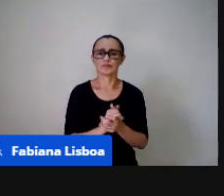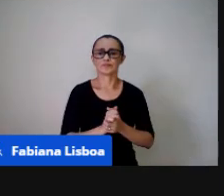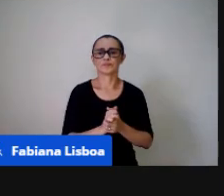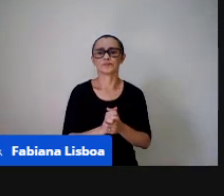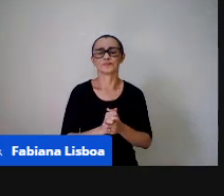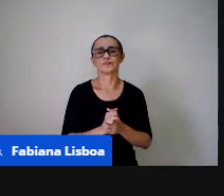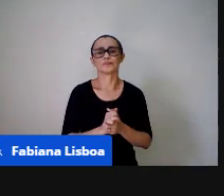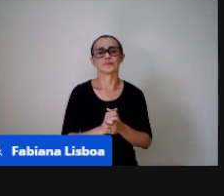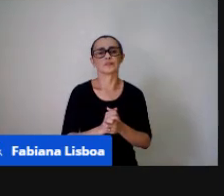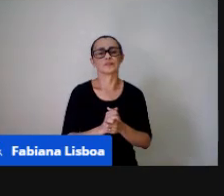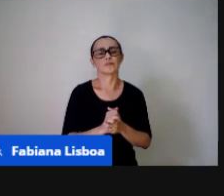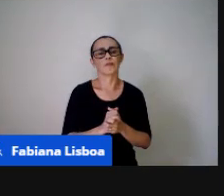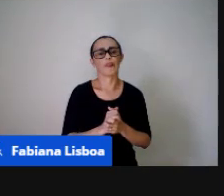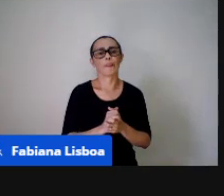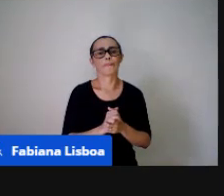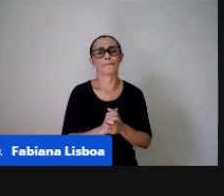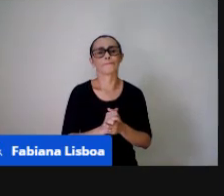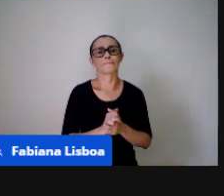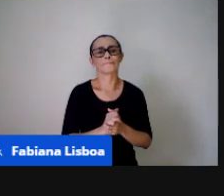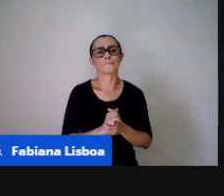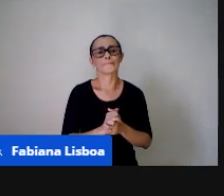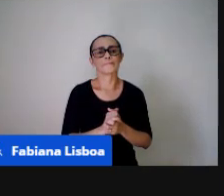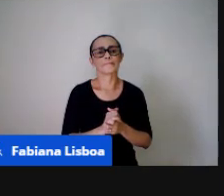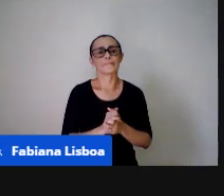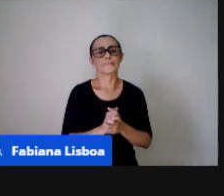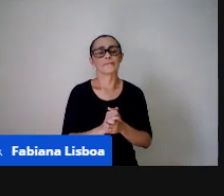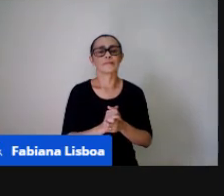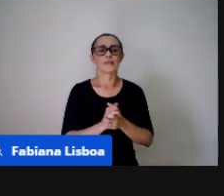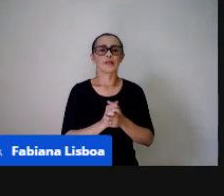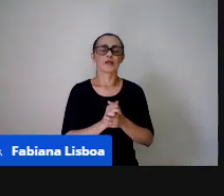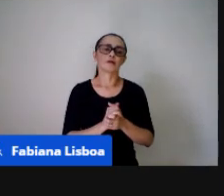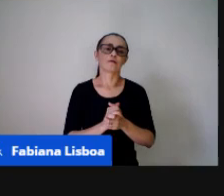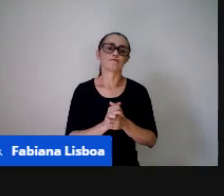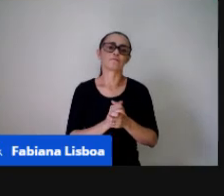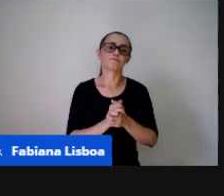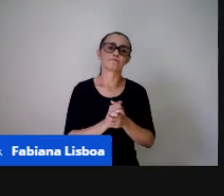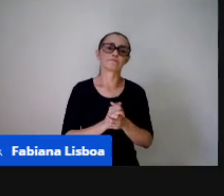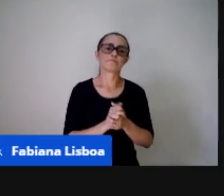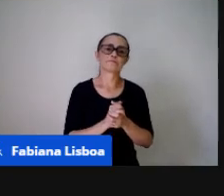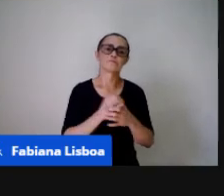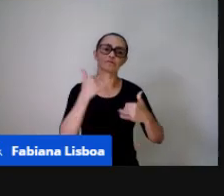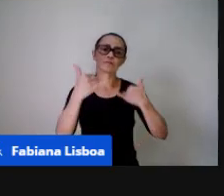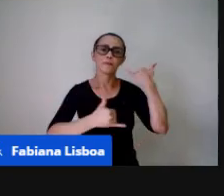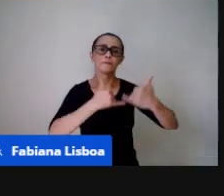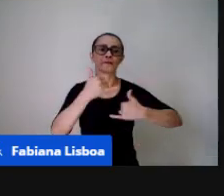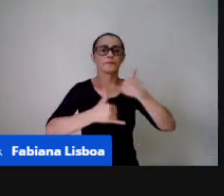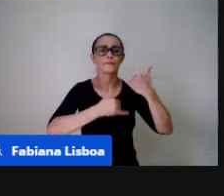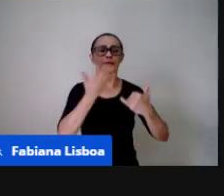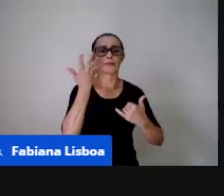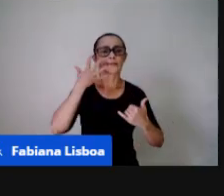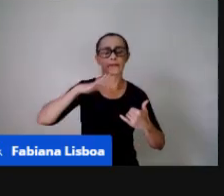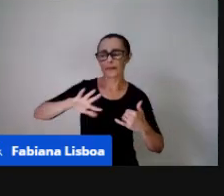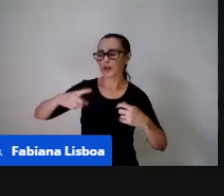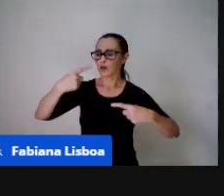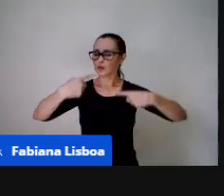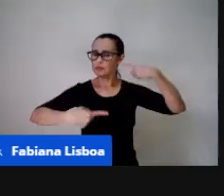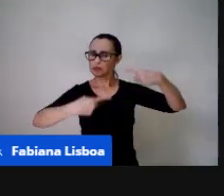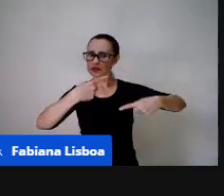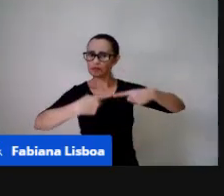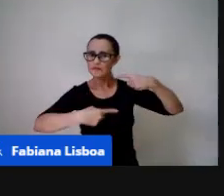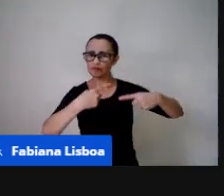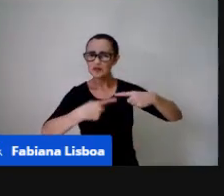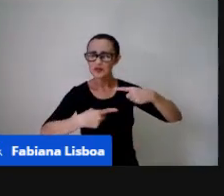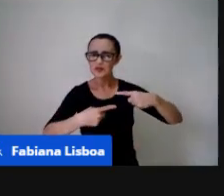bom as brincadeiras brincando a criança se defronta com desafios e problemas tem